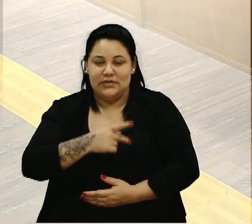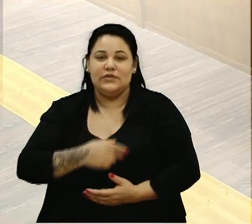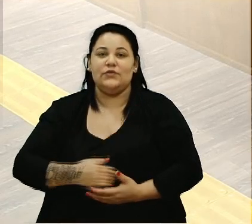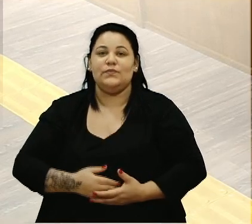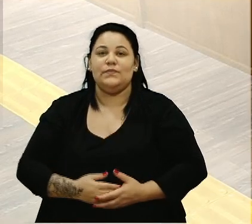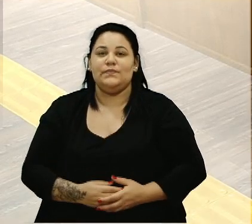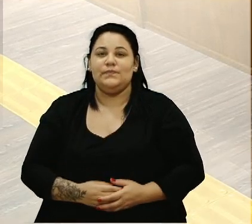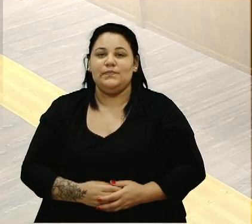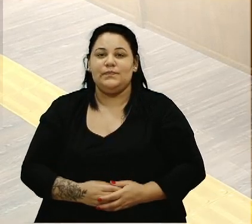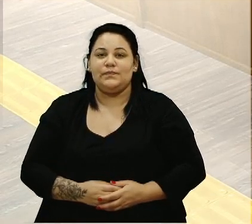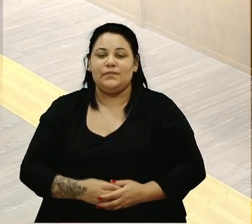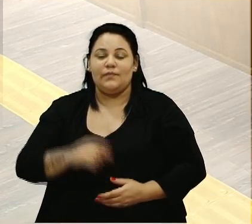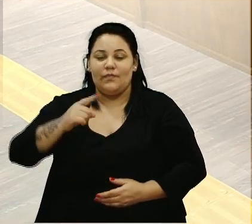Obrigado. Próximo. Obrigado. Obrigado.